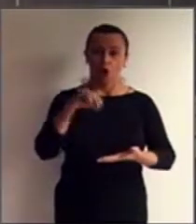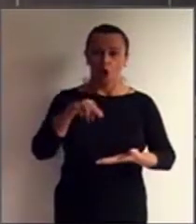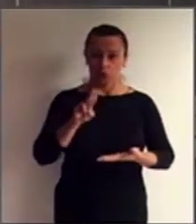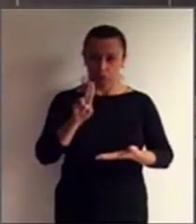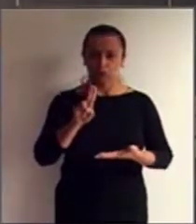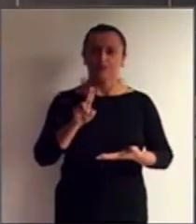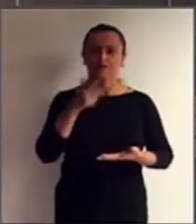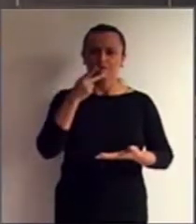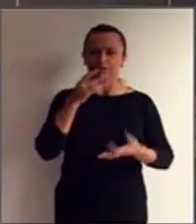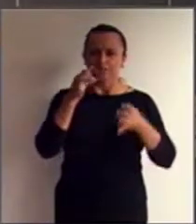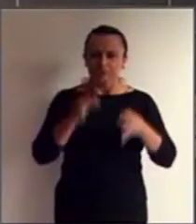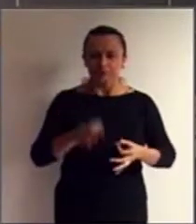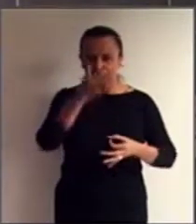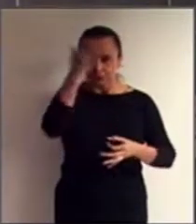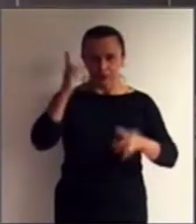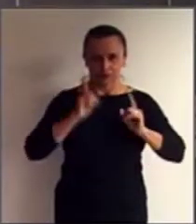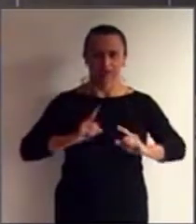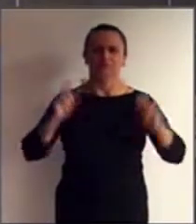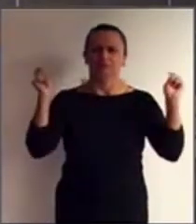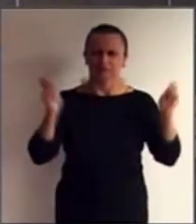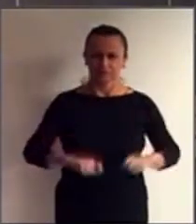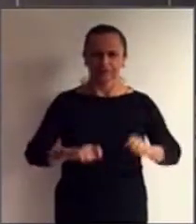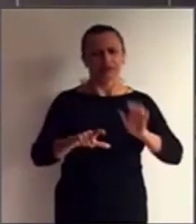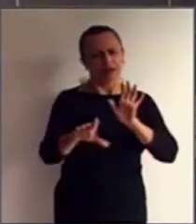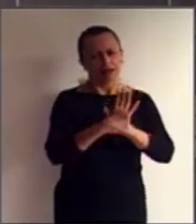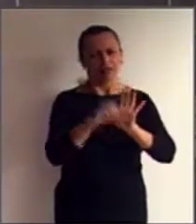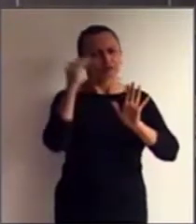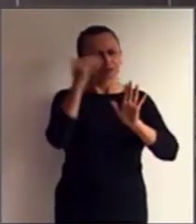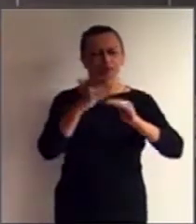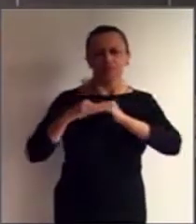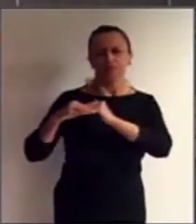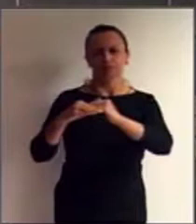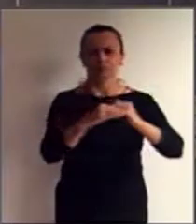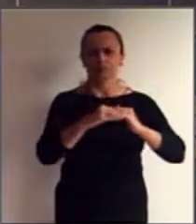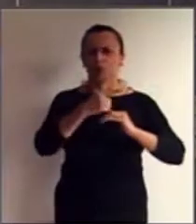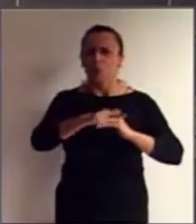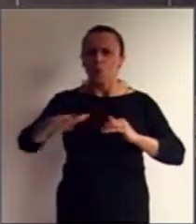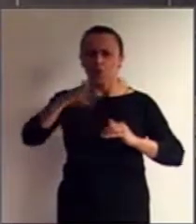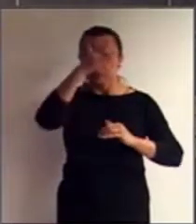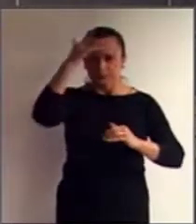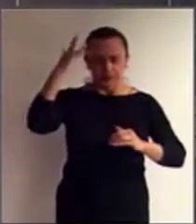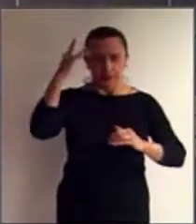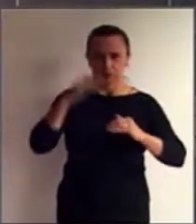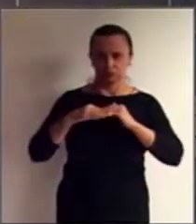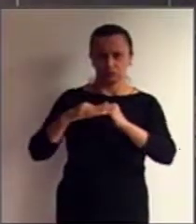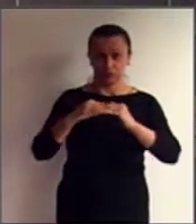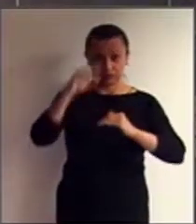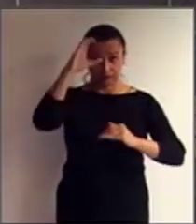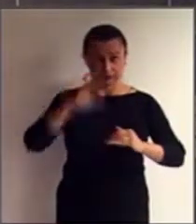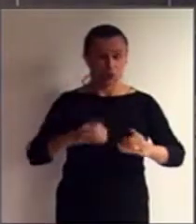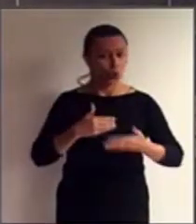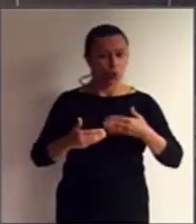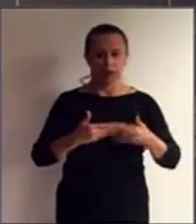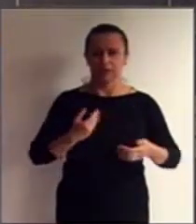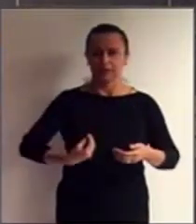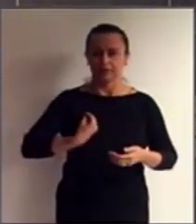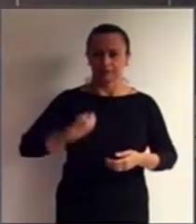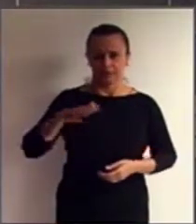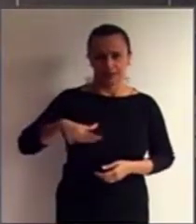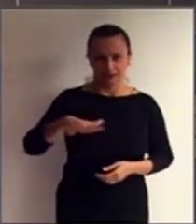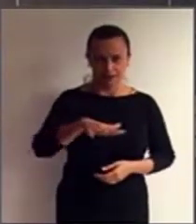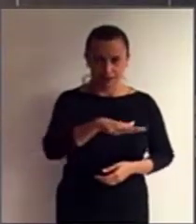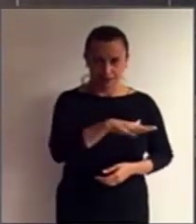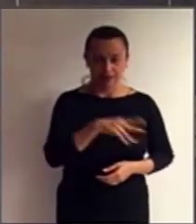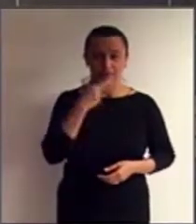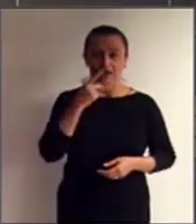deficiência gozam de capacidade legal e igualdade de condições com as demais pessoas em todos os aspectos da vida. Indica aos